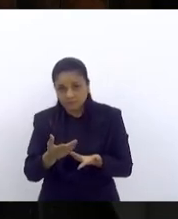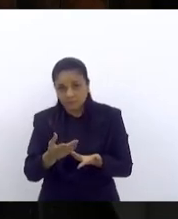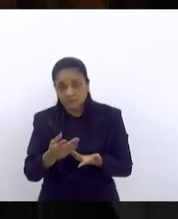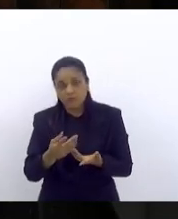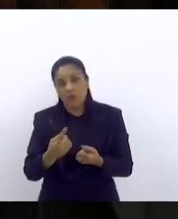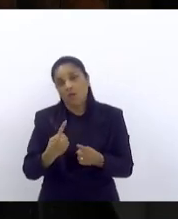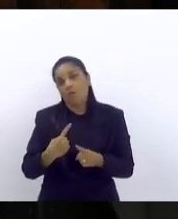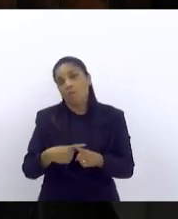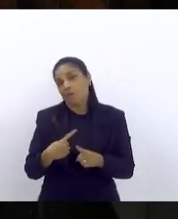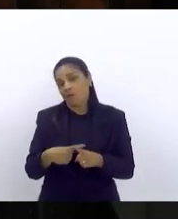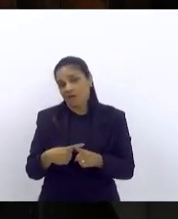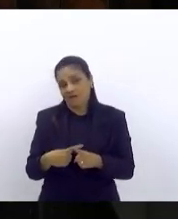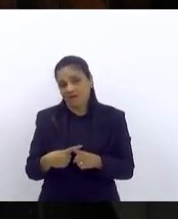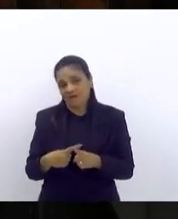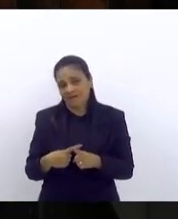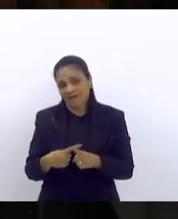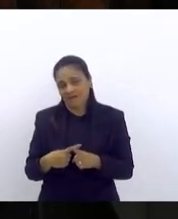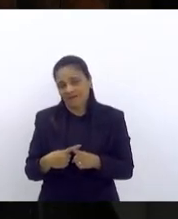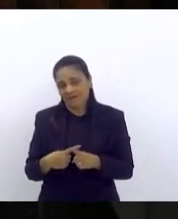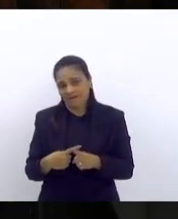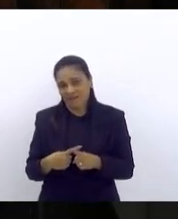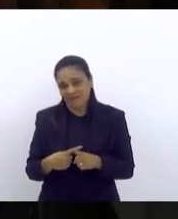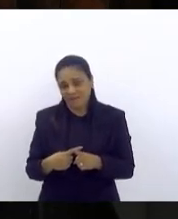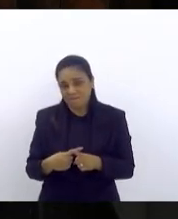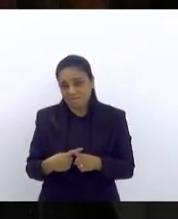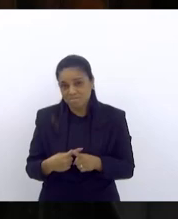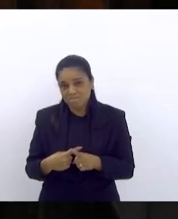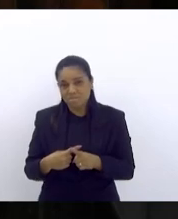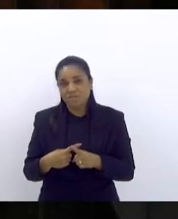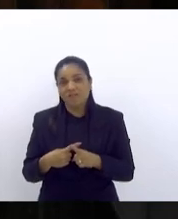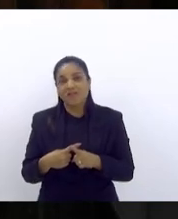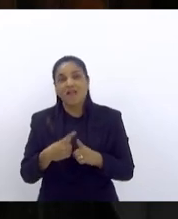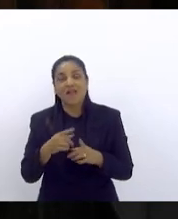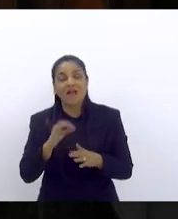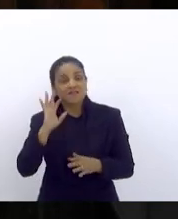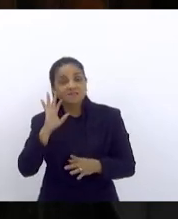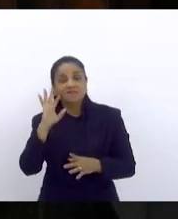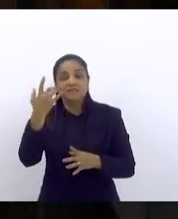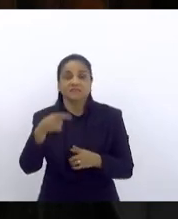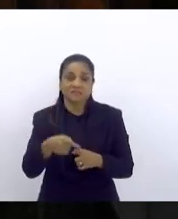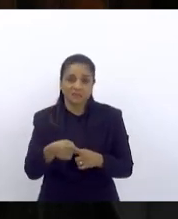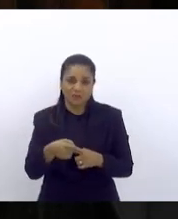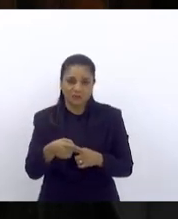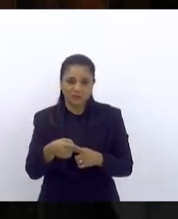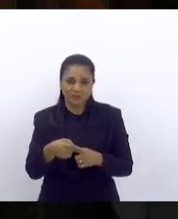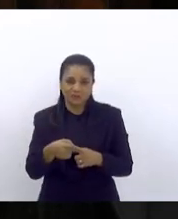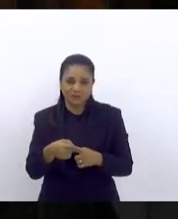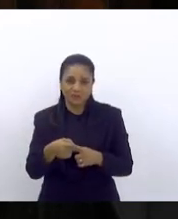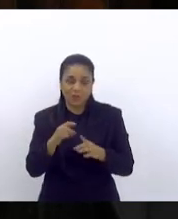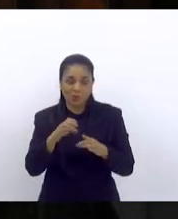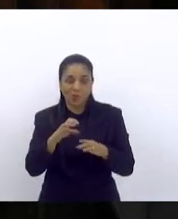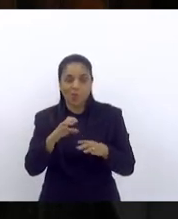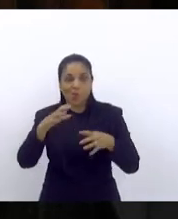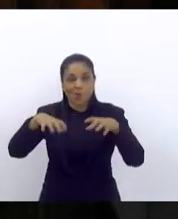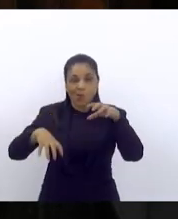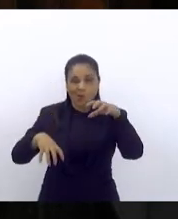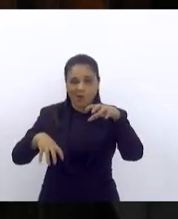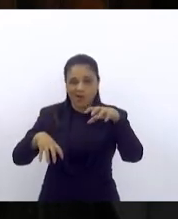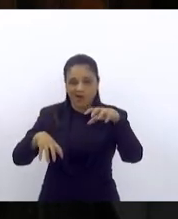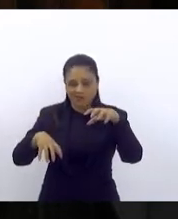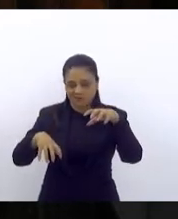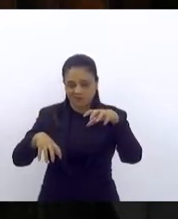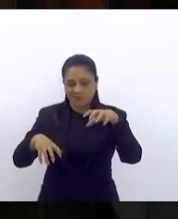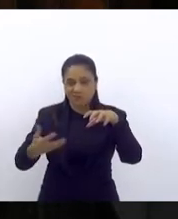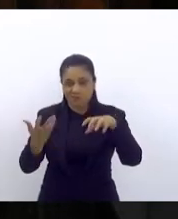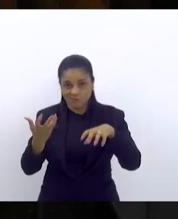e não está ficando a decisão que tomou o congresso nacional em